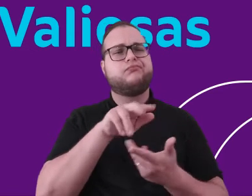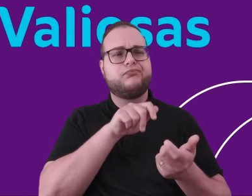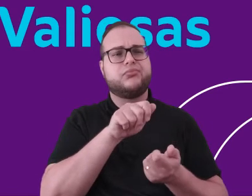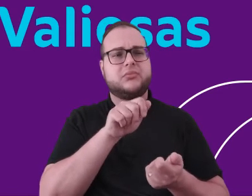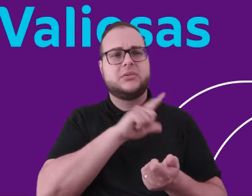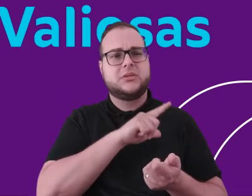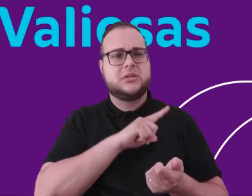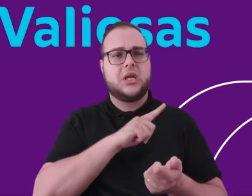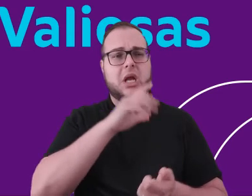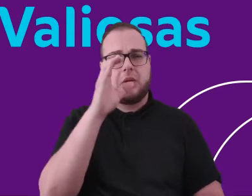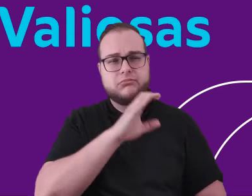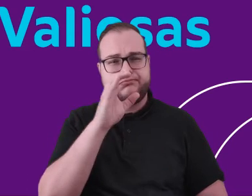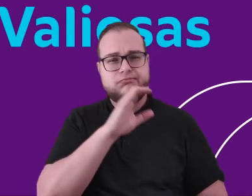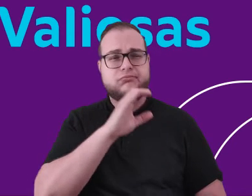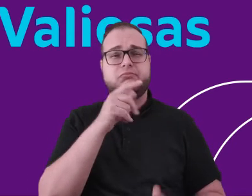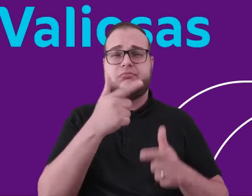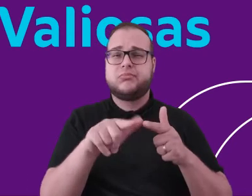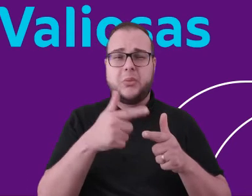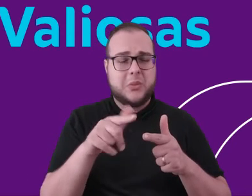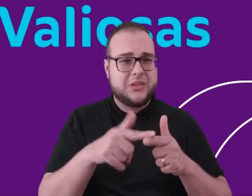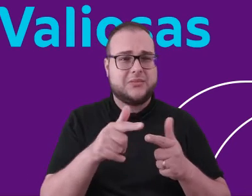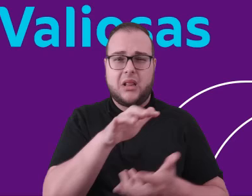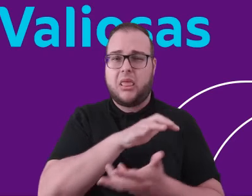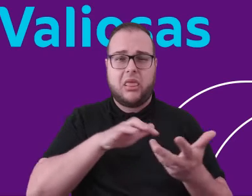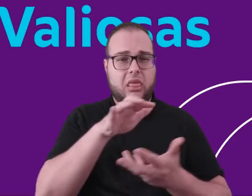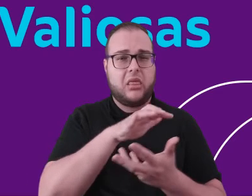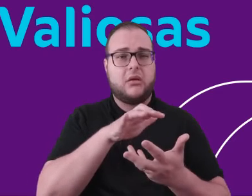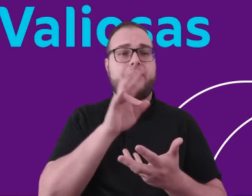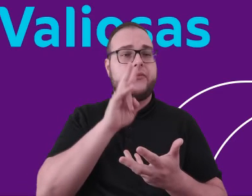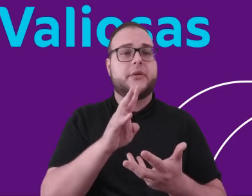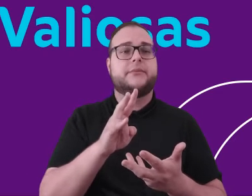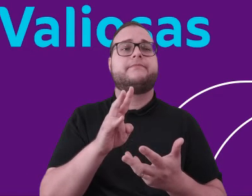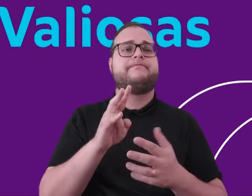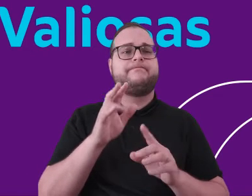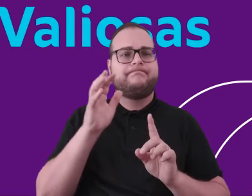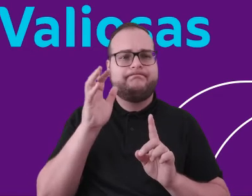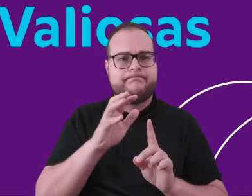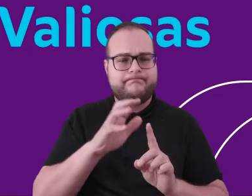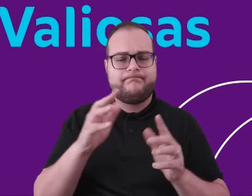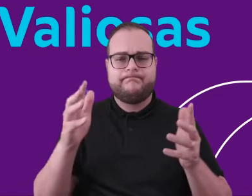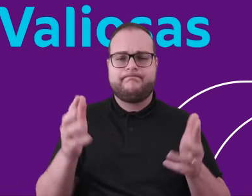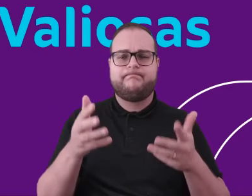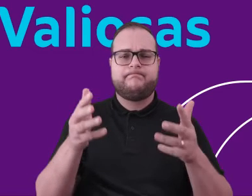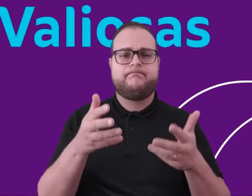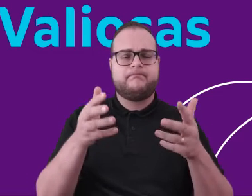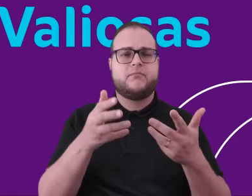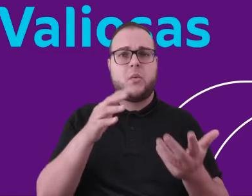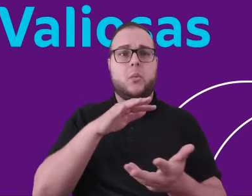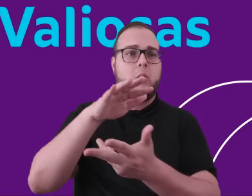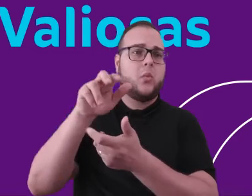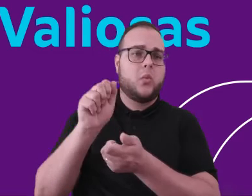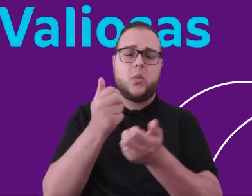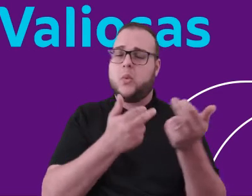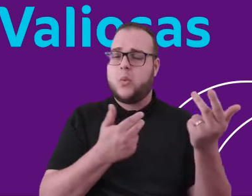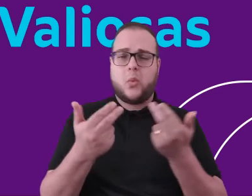saísse tão rapidamente da crise foi uma adoção maciça de estímulos adotadas pelo mundo